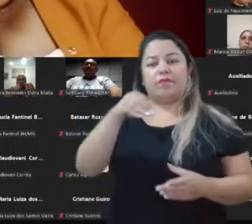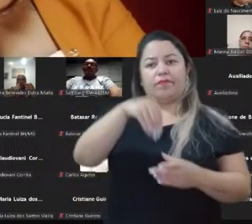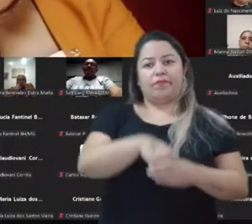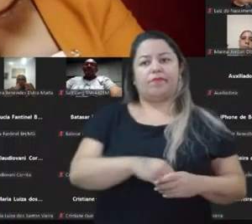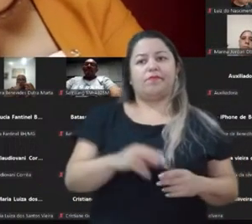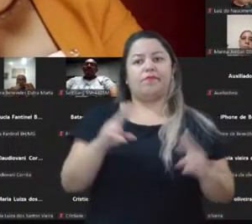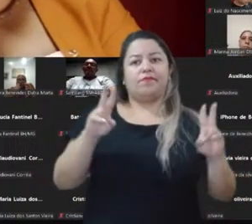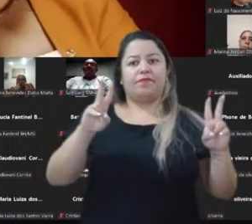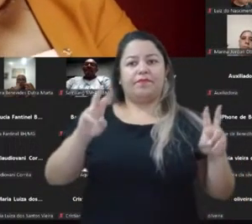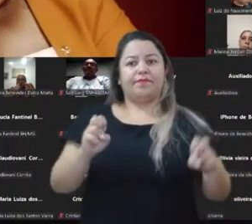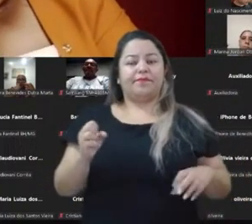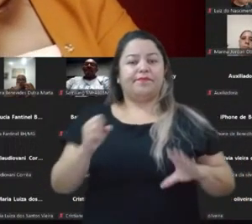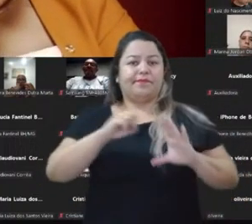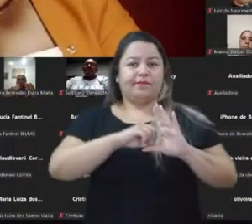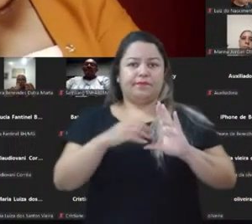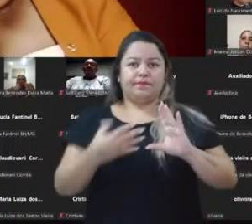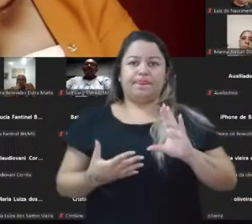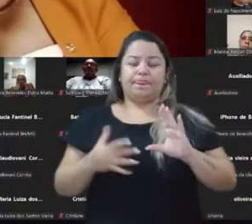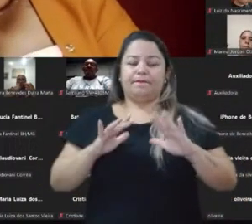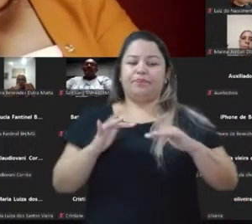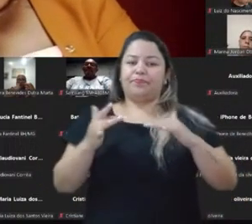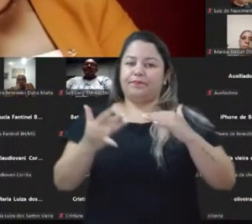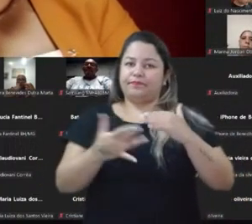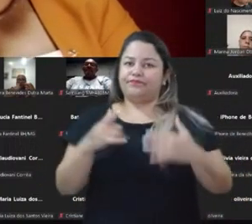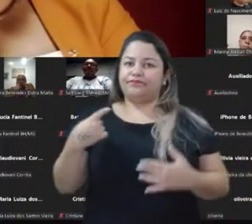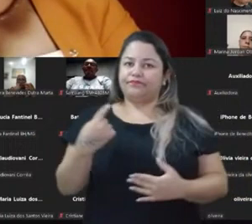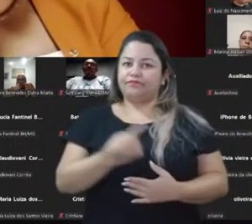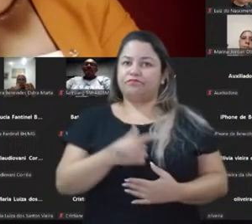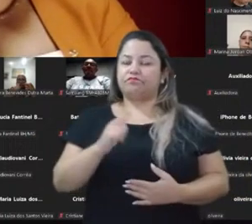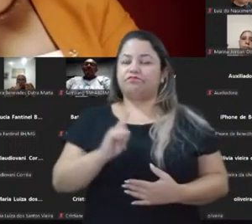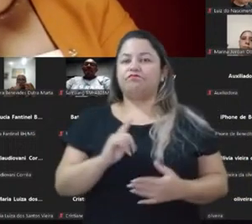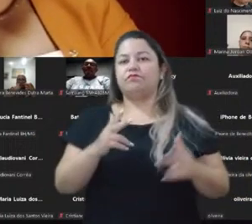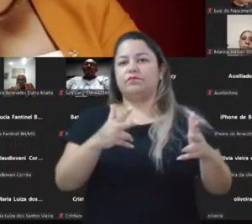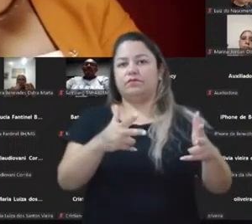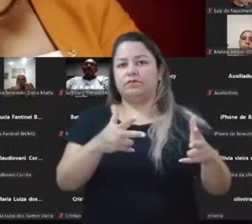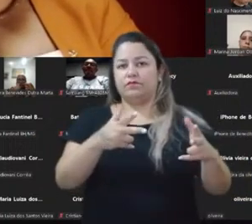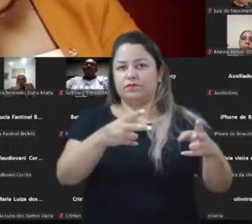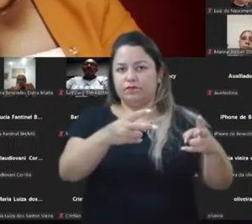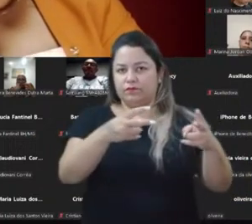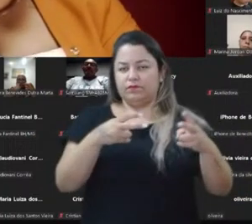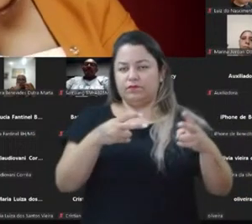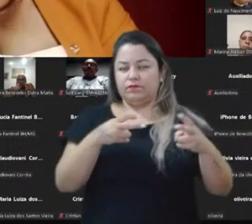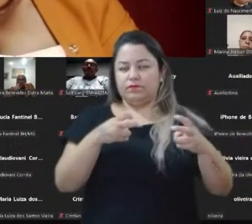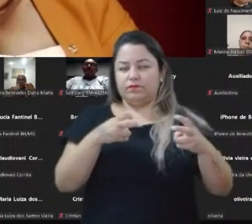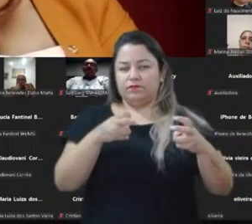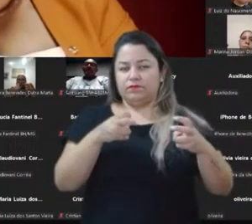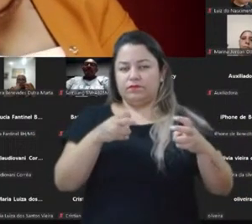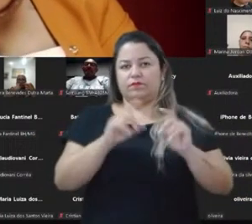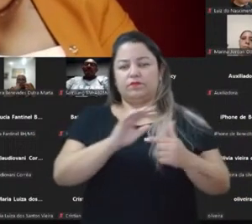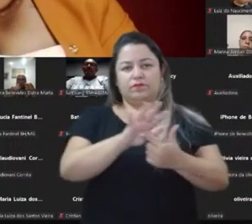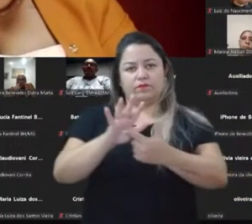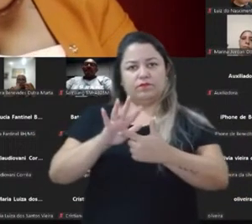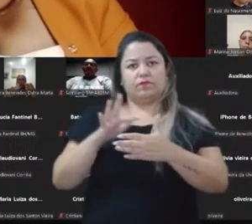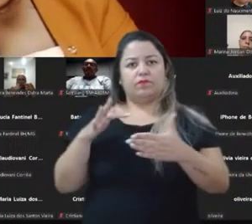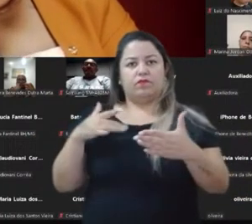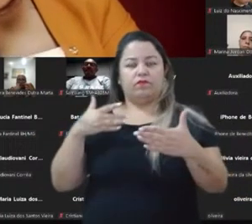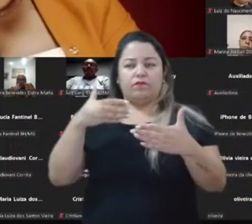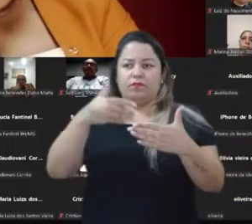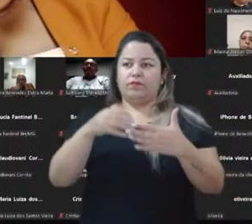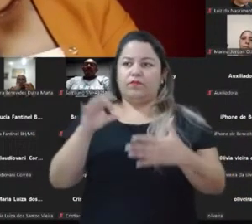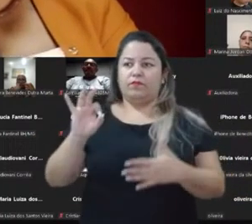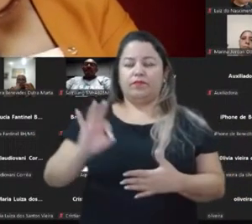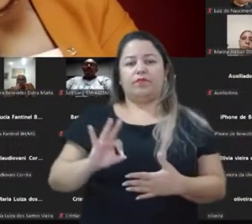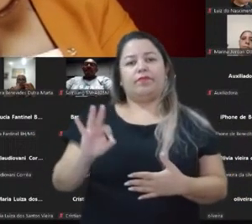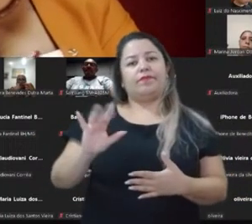características das redes, o que a gente tem percebido que pesquisadores têm mostrado é que o alcance tem